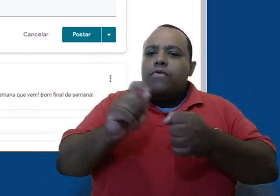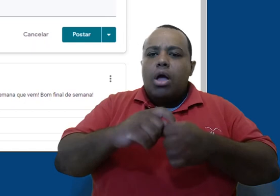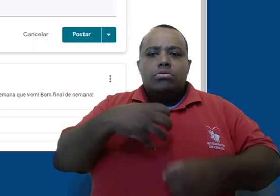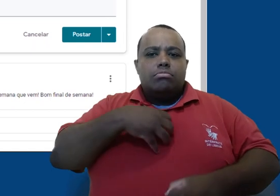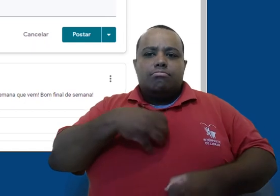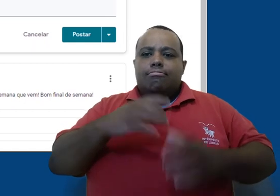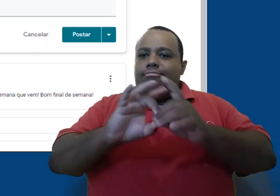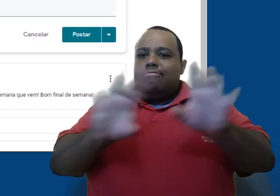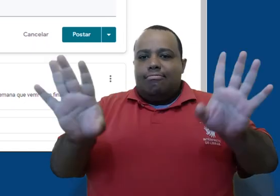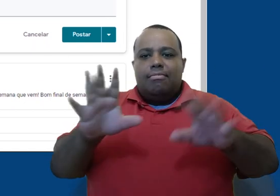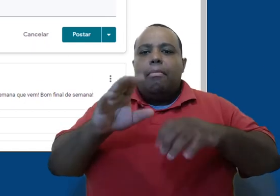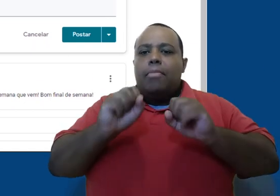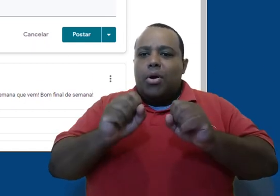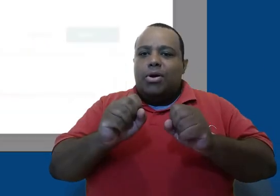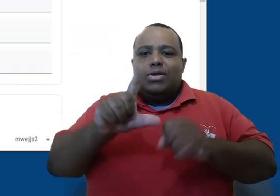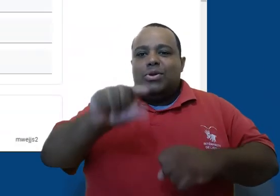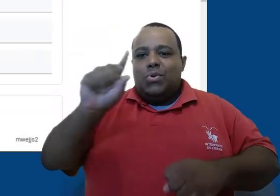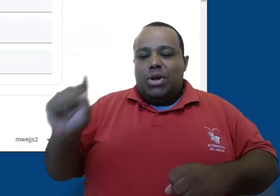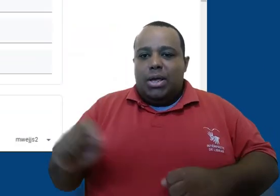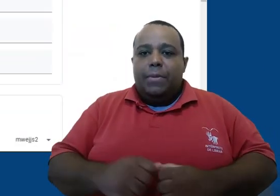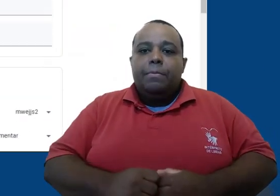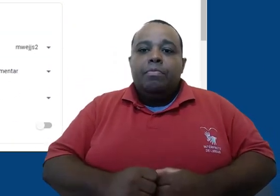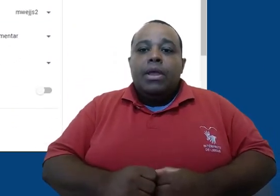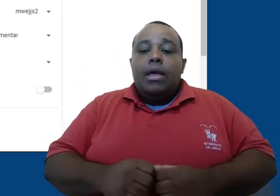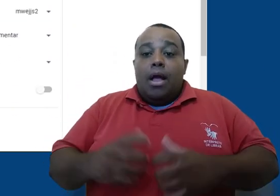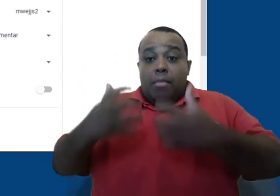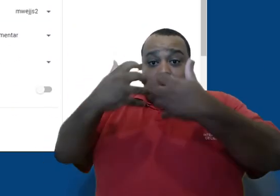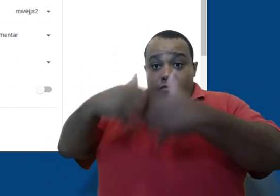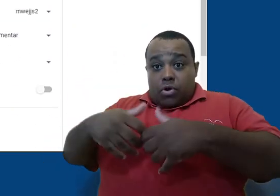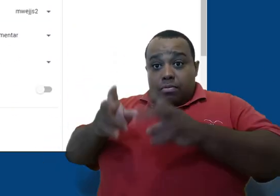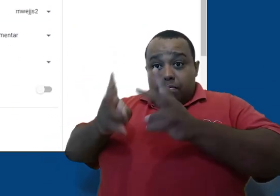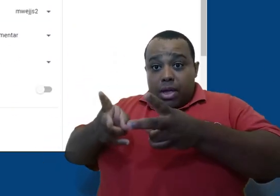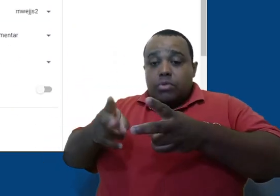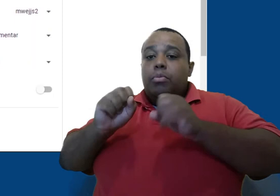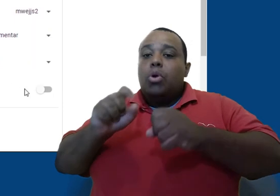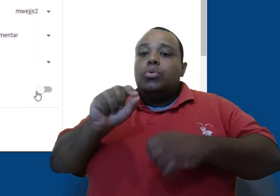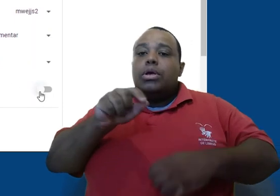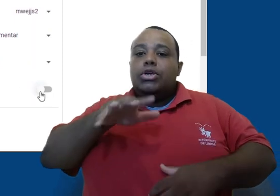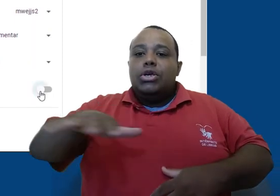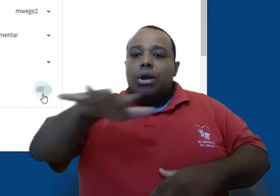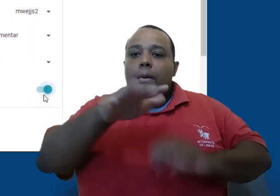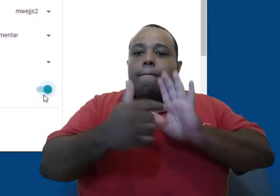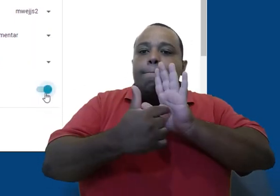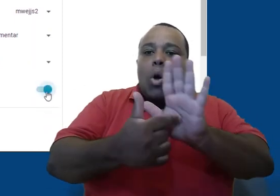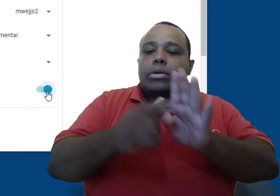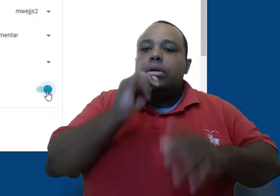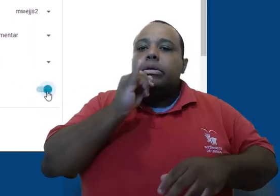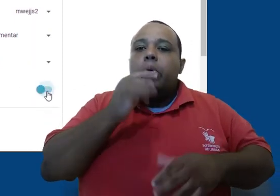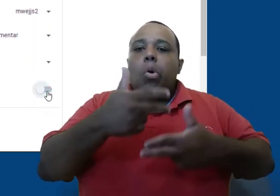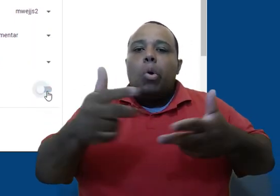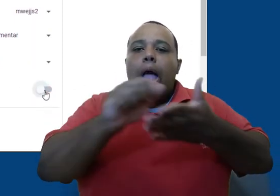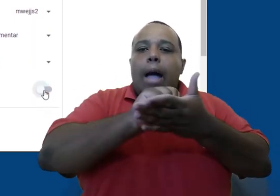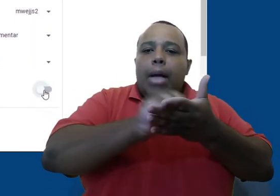sua preferência didática. Voltando para a aba de configurações uma última vez, podemos definir ainda na seção geral, Se queremos mostrar